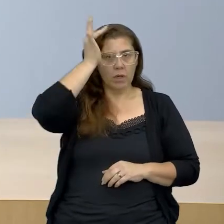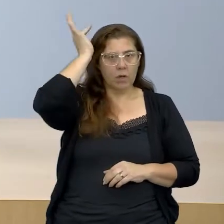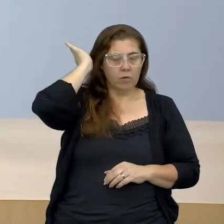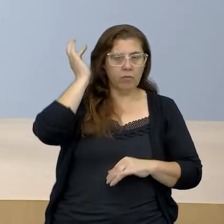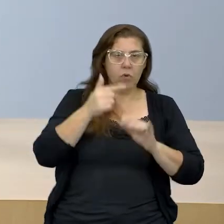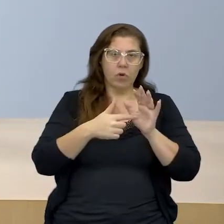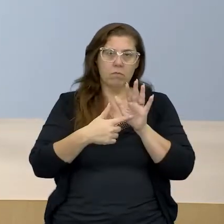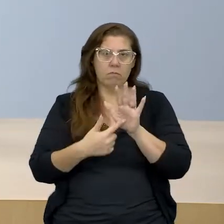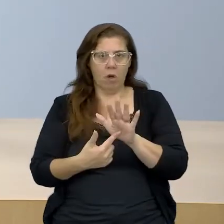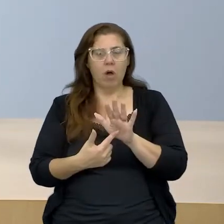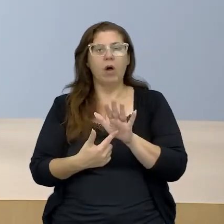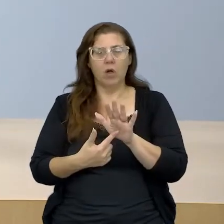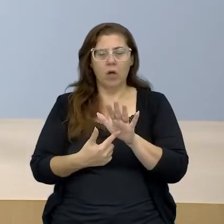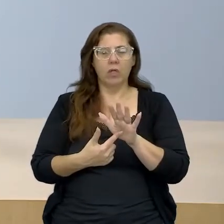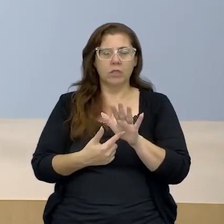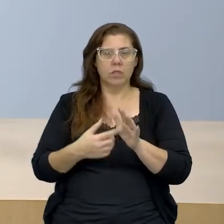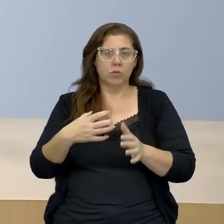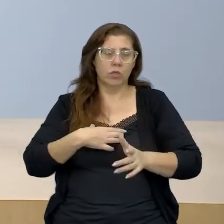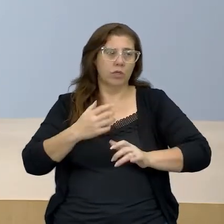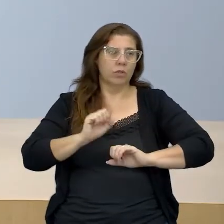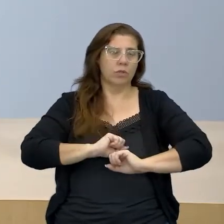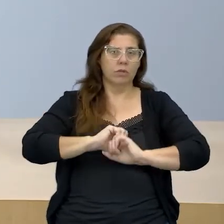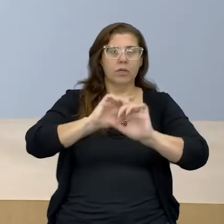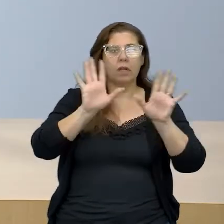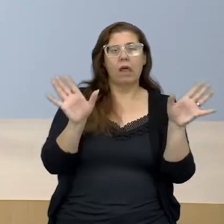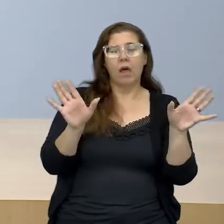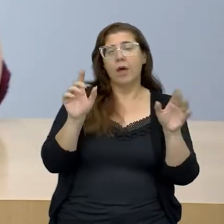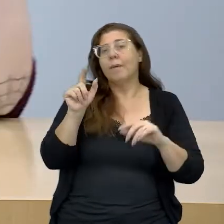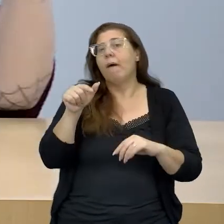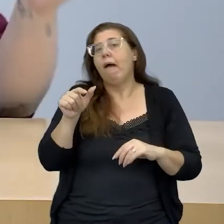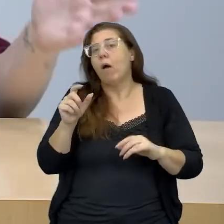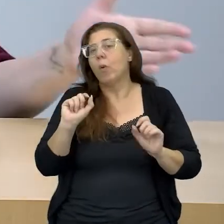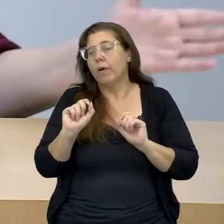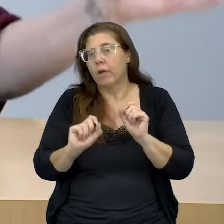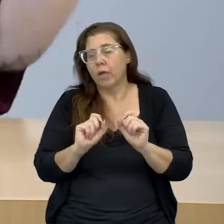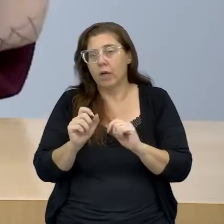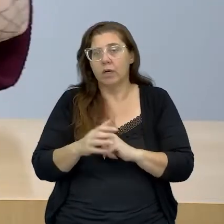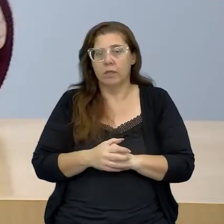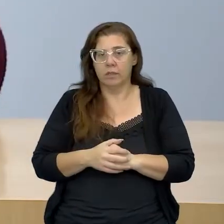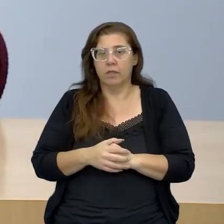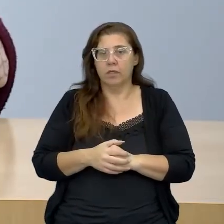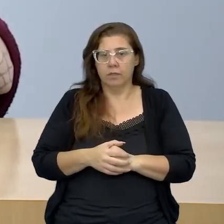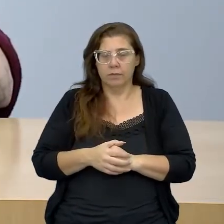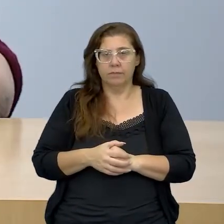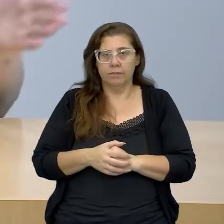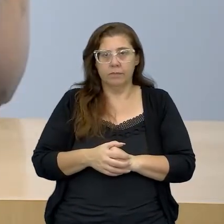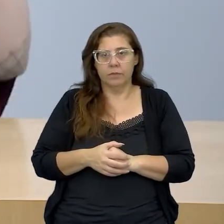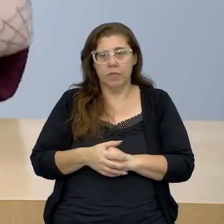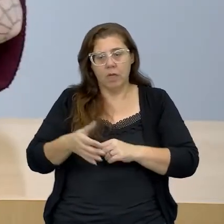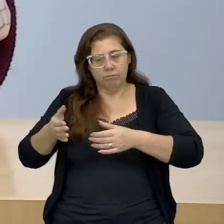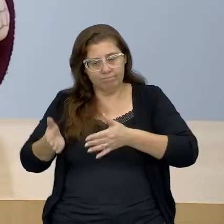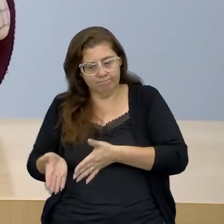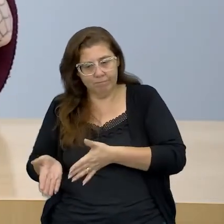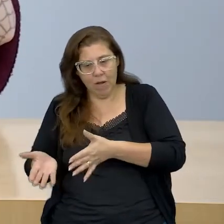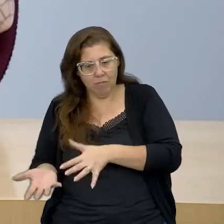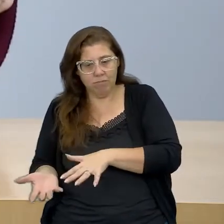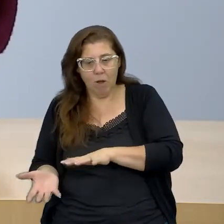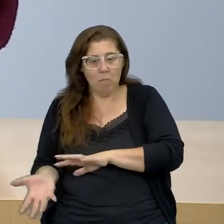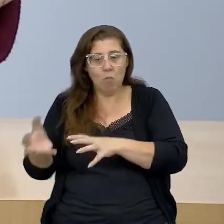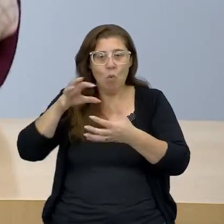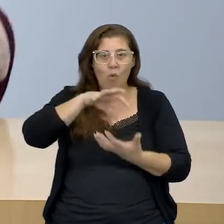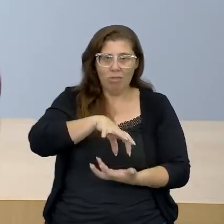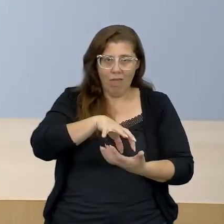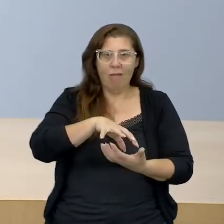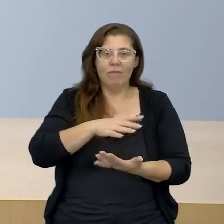isso e mostra para a gente com muita clareza, é que na passagem, na transição, né, quando